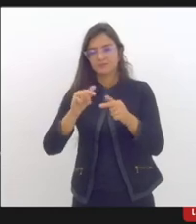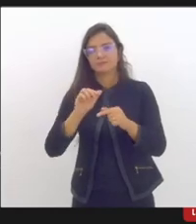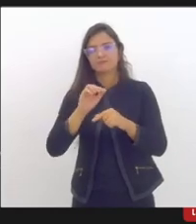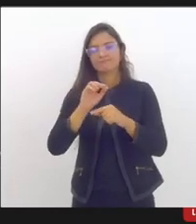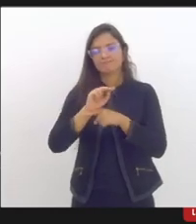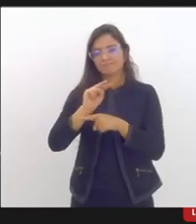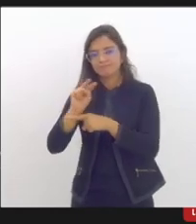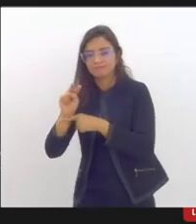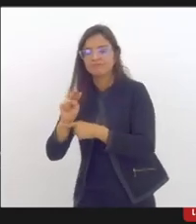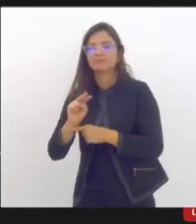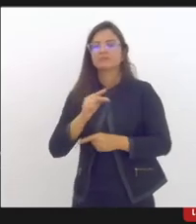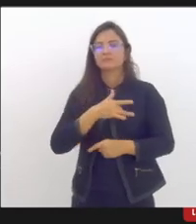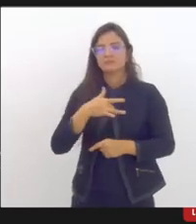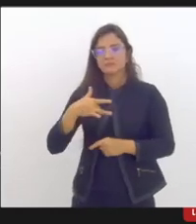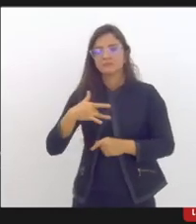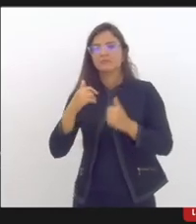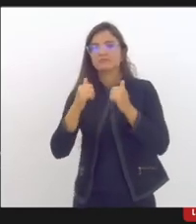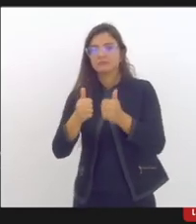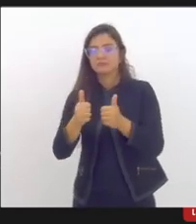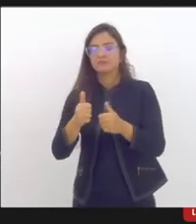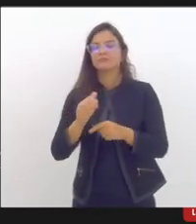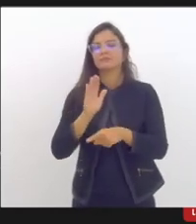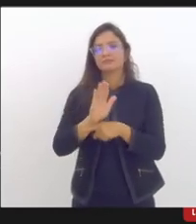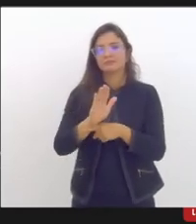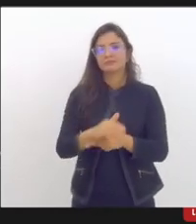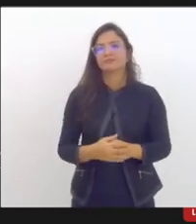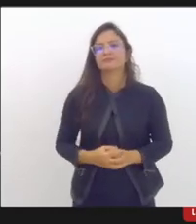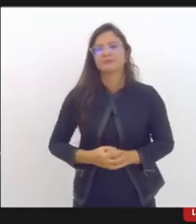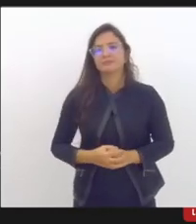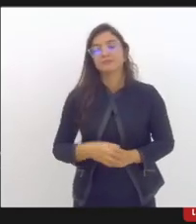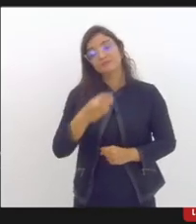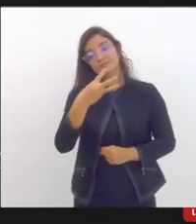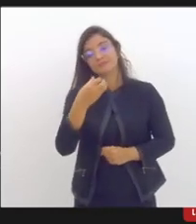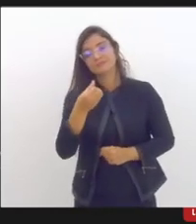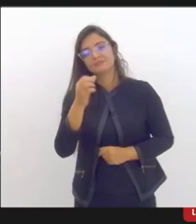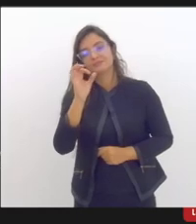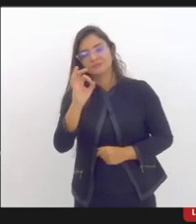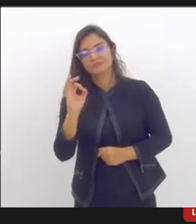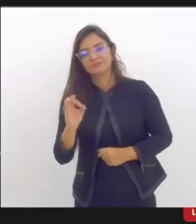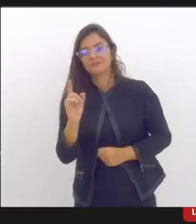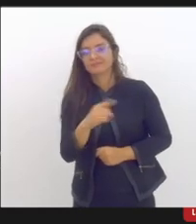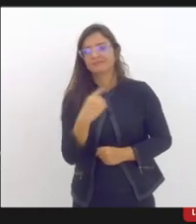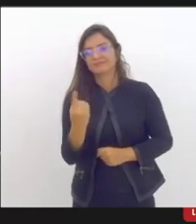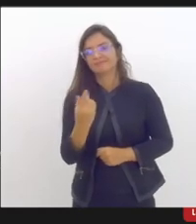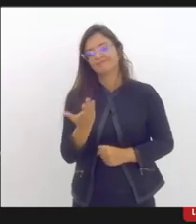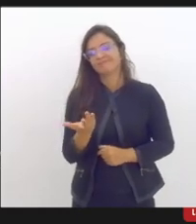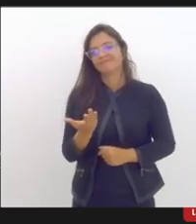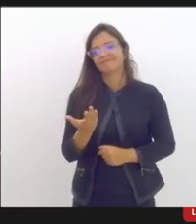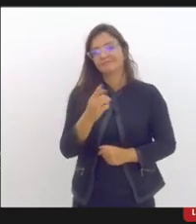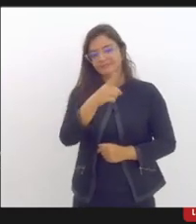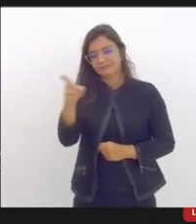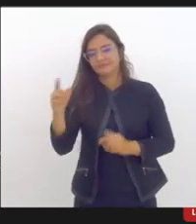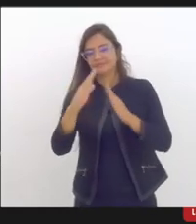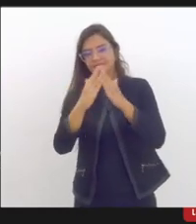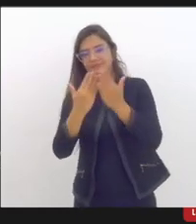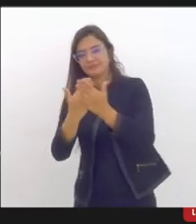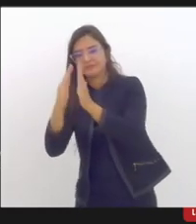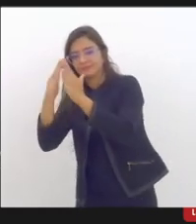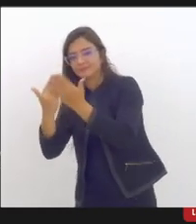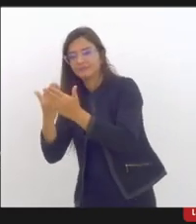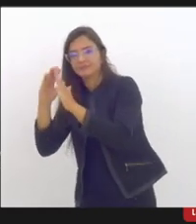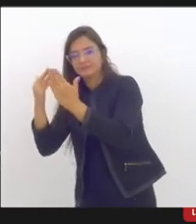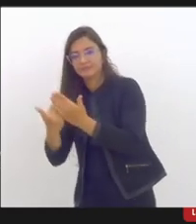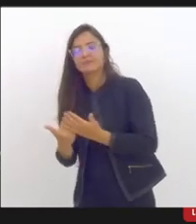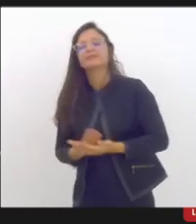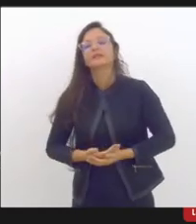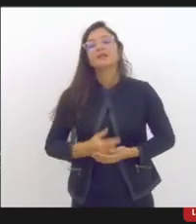de promoção à saúde. E isso representa 36% da nossa rede. E a gente tem trabalhado para que,